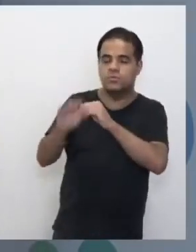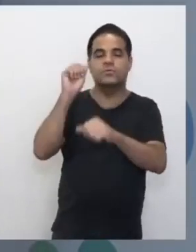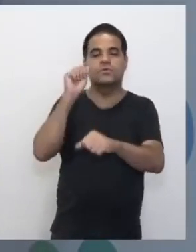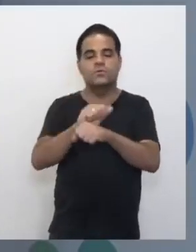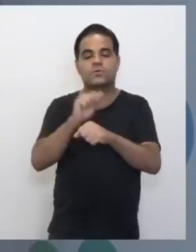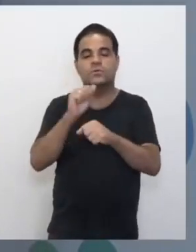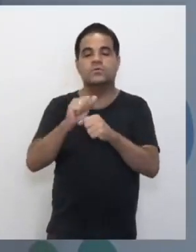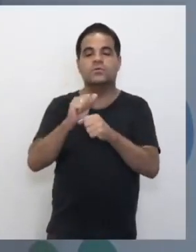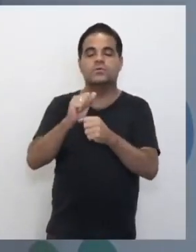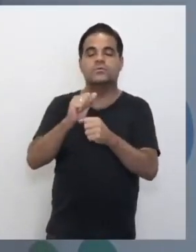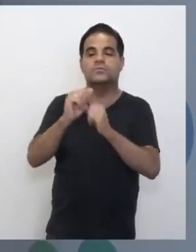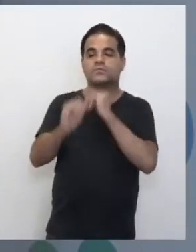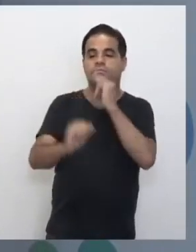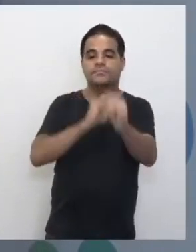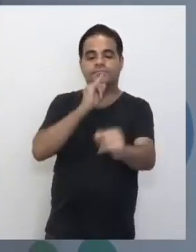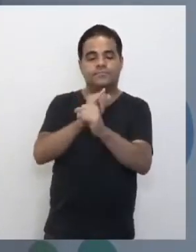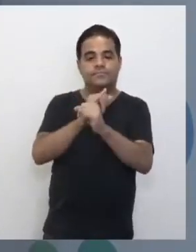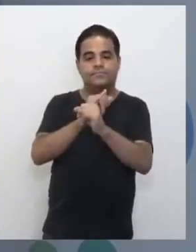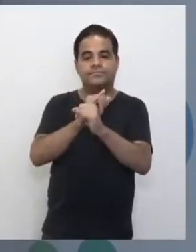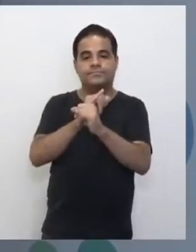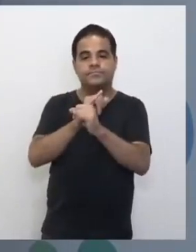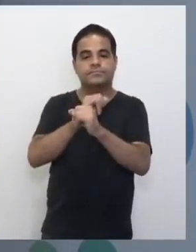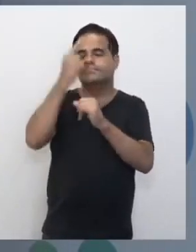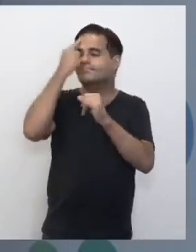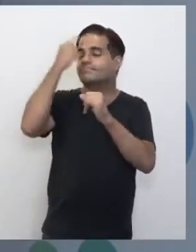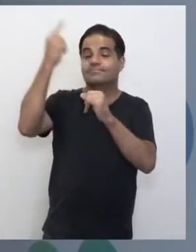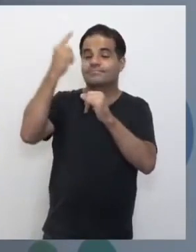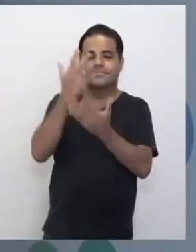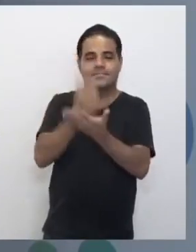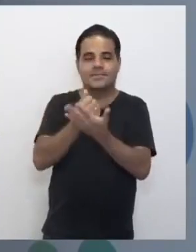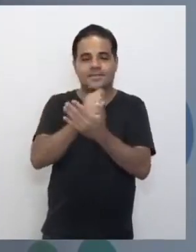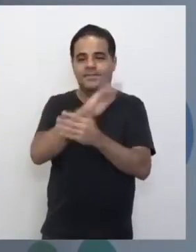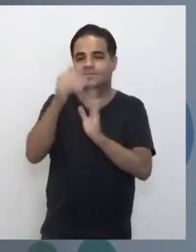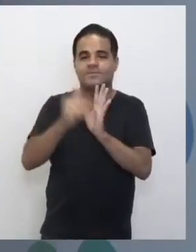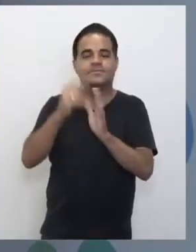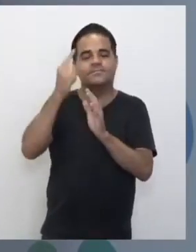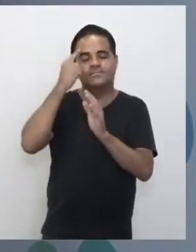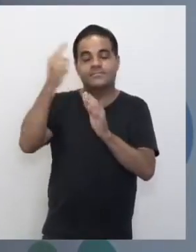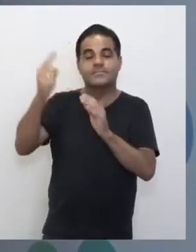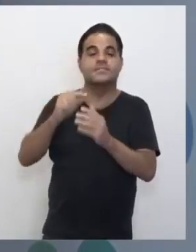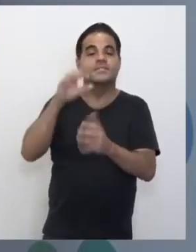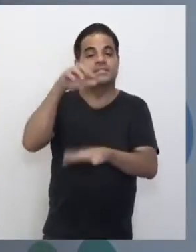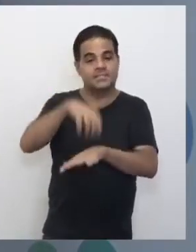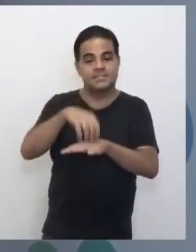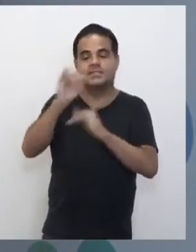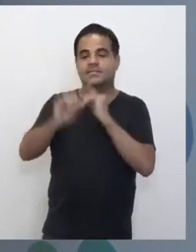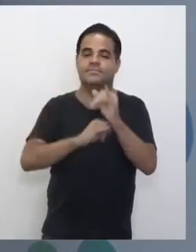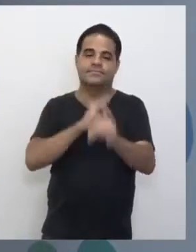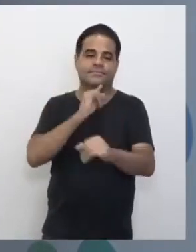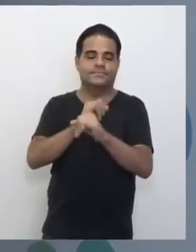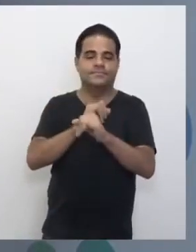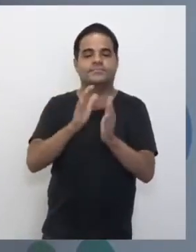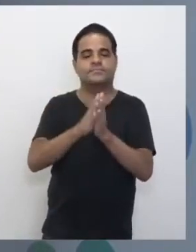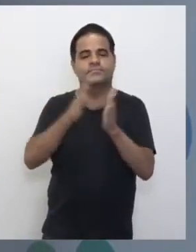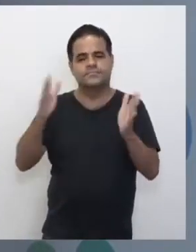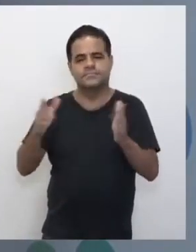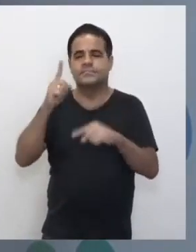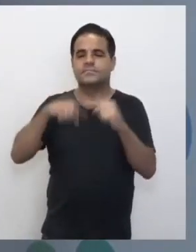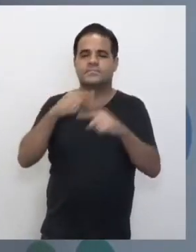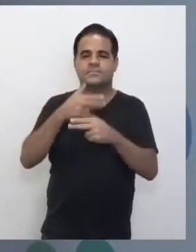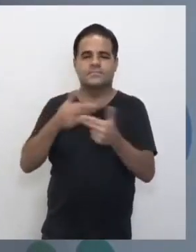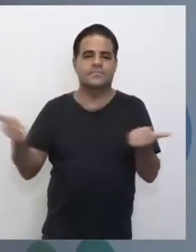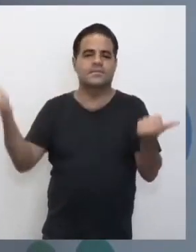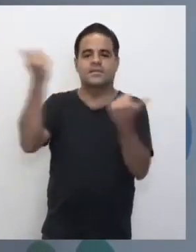o aplicativo, o site do Send o aplicativo é todo na minha vida. Para o site do Send Media, onde tem ali a programação, material de apoio